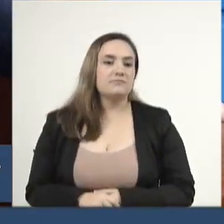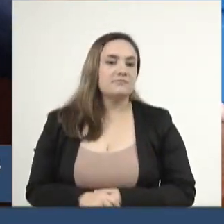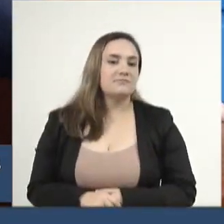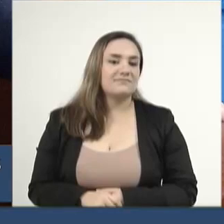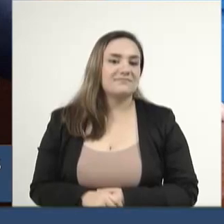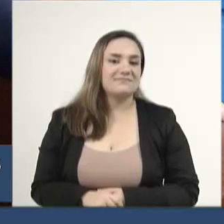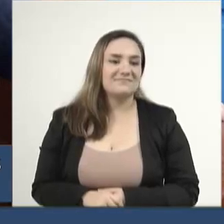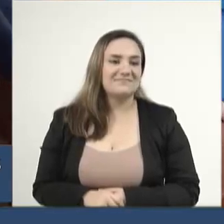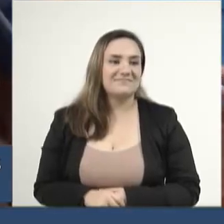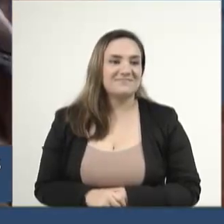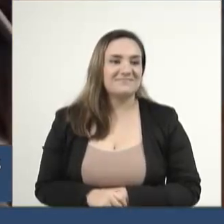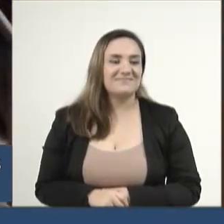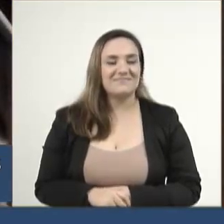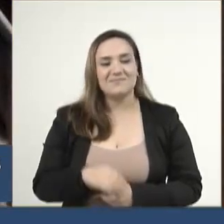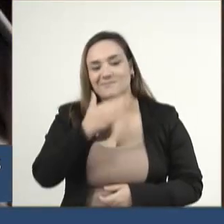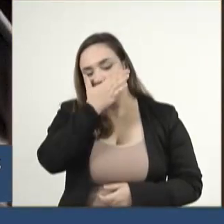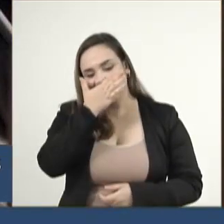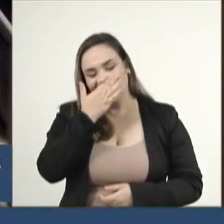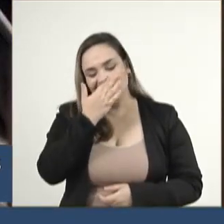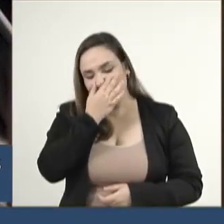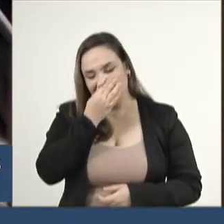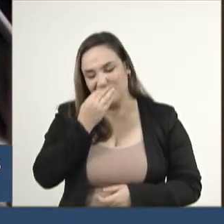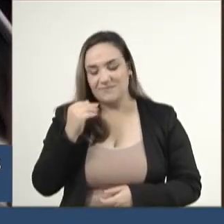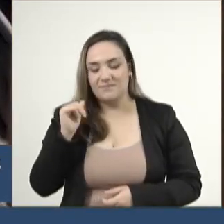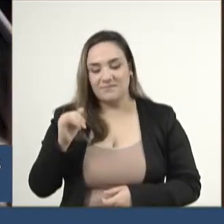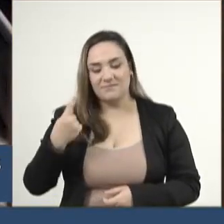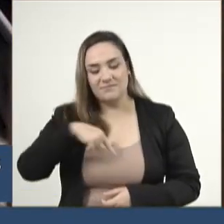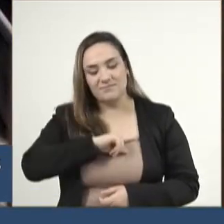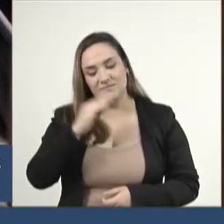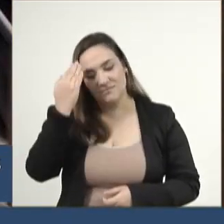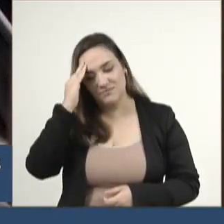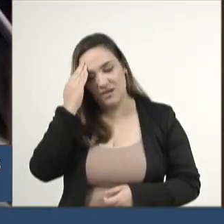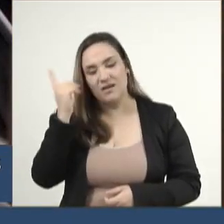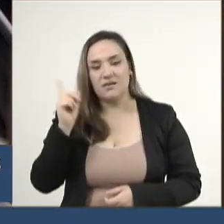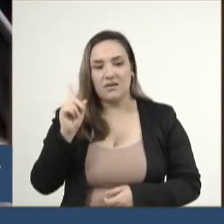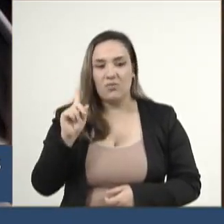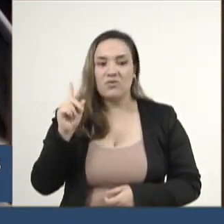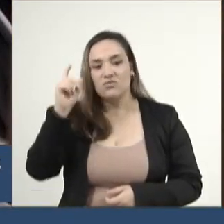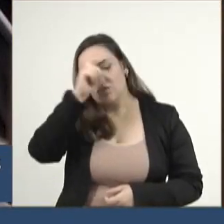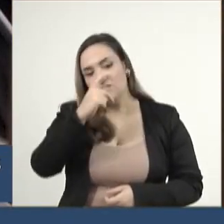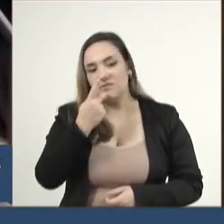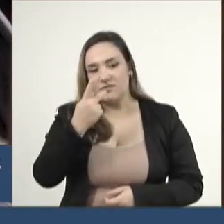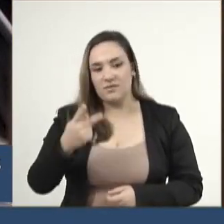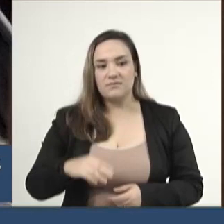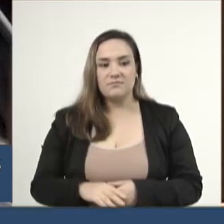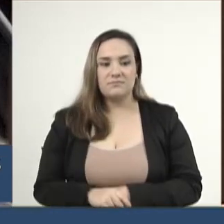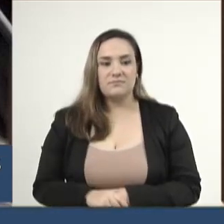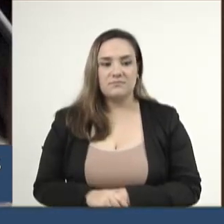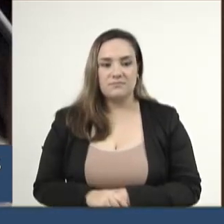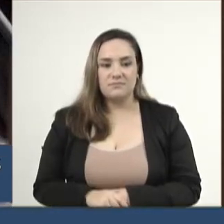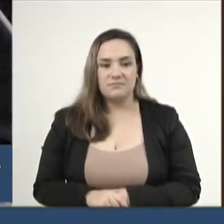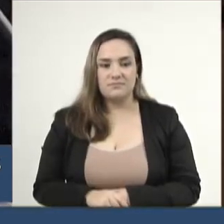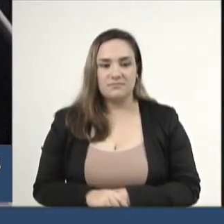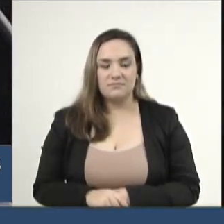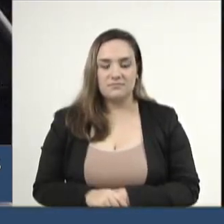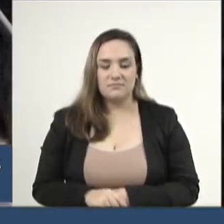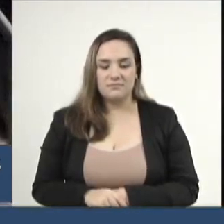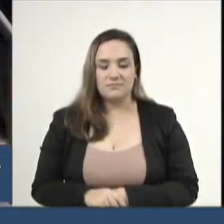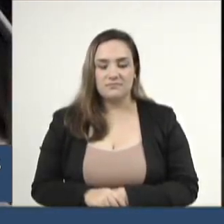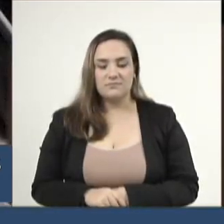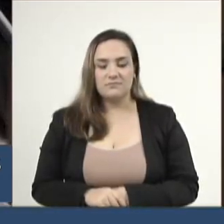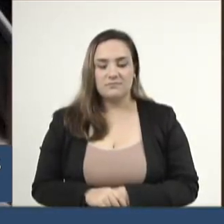Deputado, quando nós não entendemos as coisas, é muito difícil de falar. E nós não podemos ser